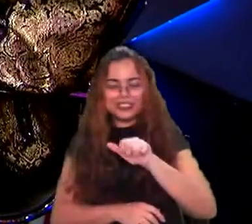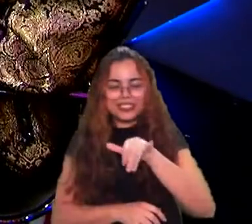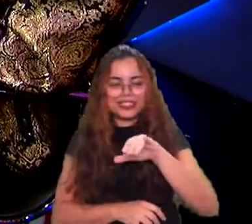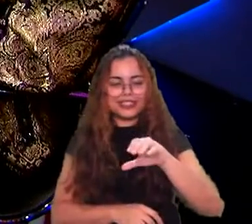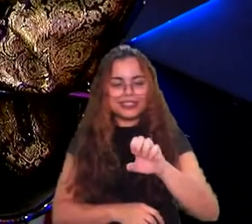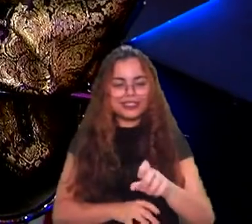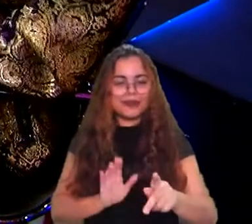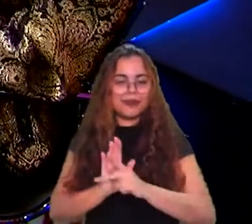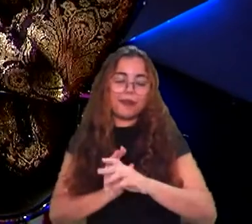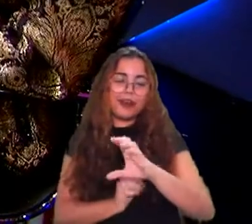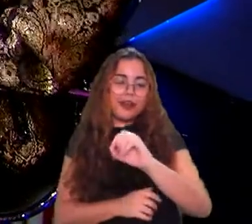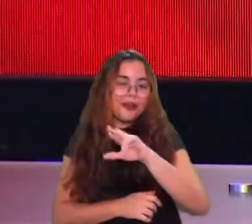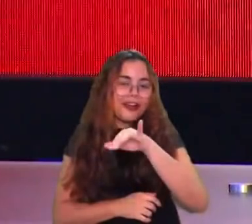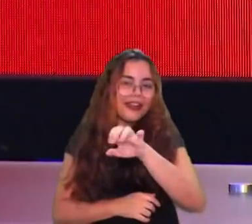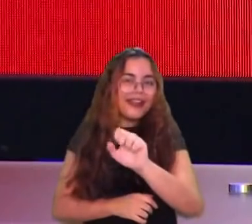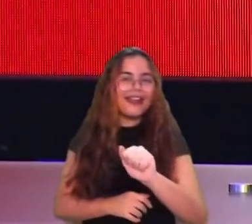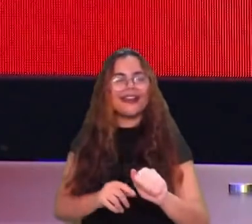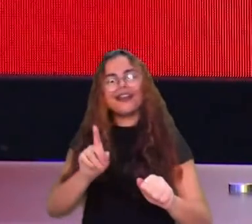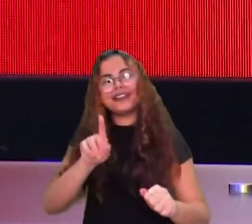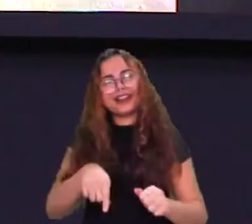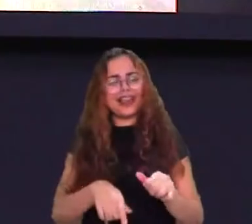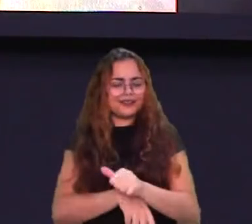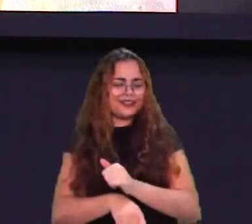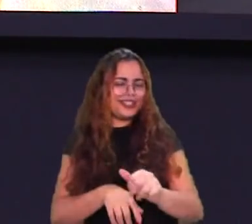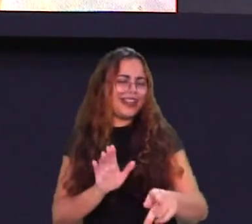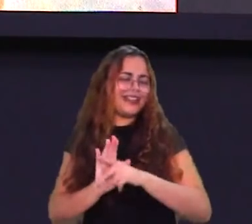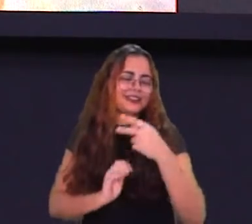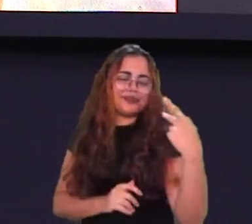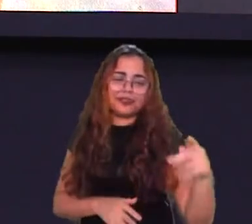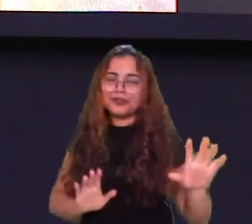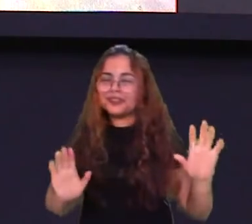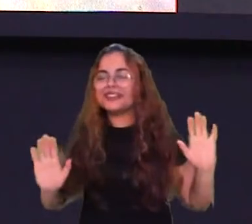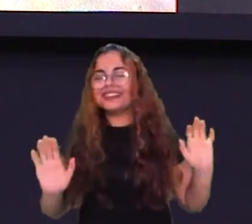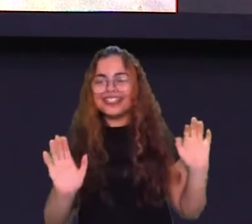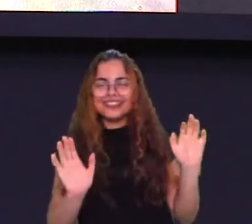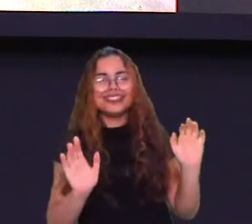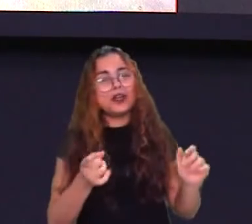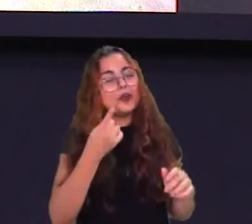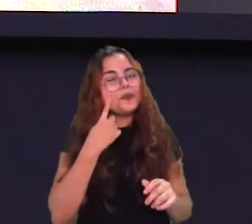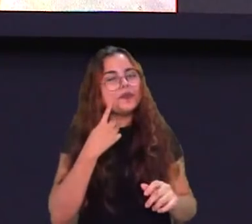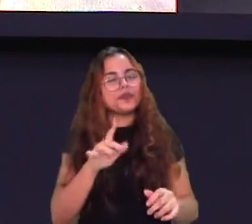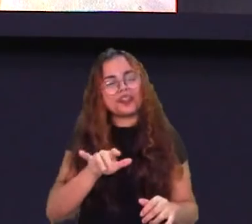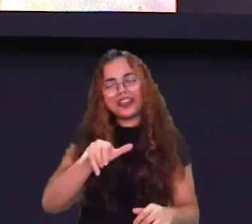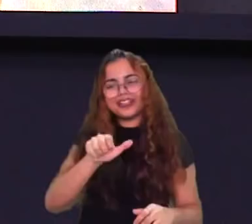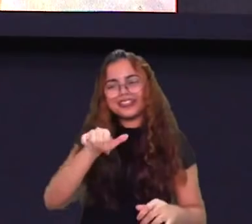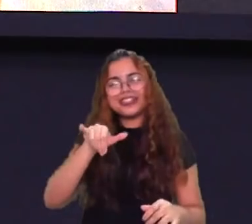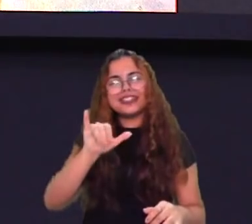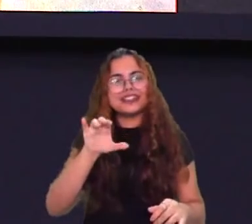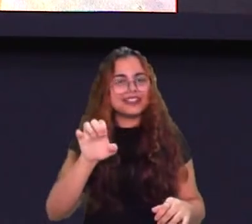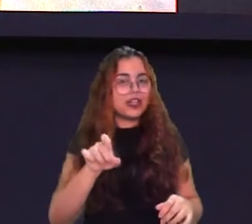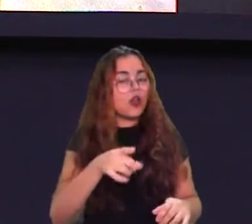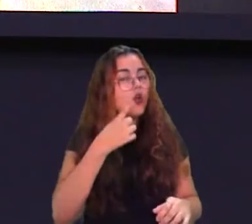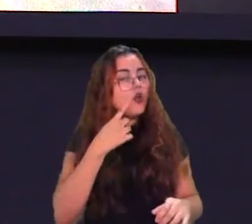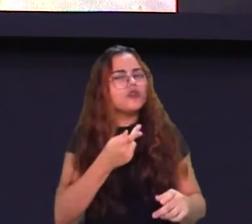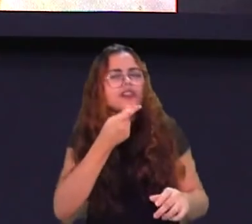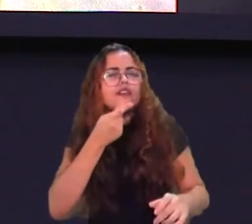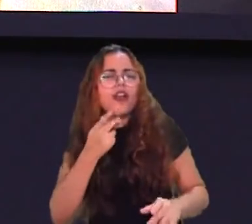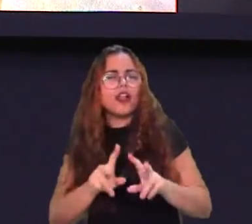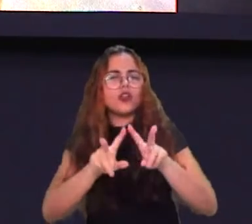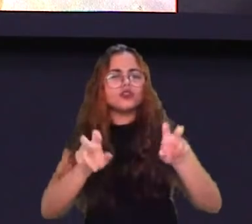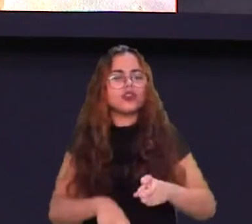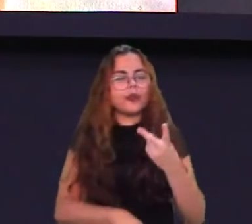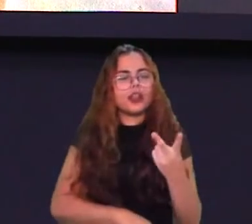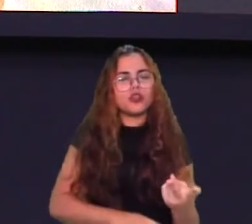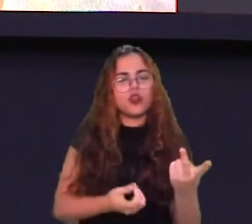denunciando a estratégia do cara aí. Então, rapaz, Carioca, você falou muito desse 2v2. O MVP, como a gente viu ali, o seu